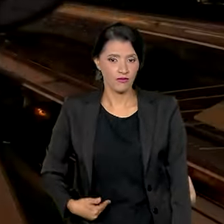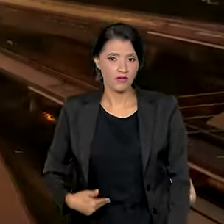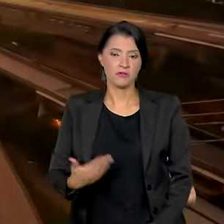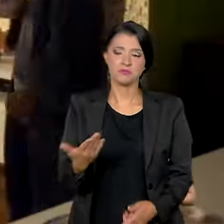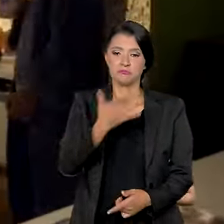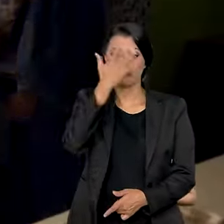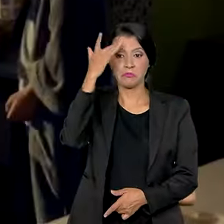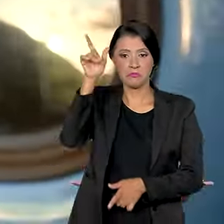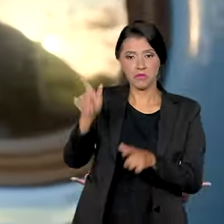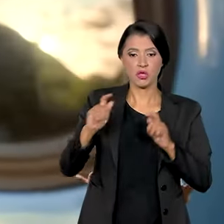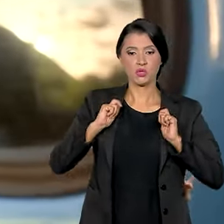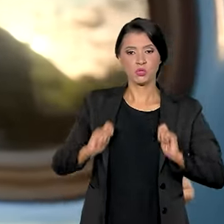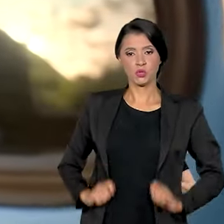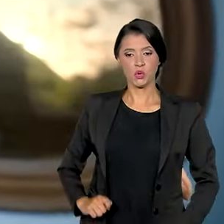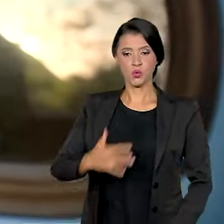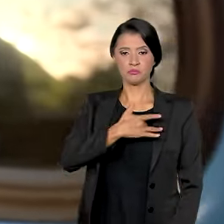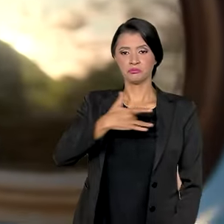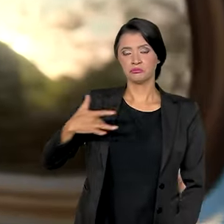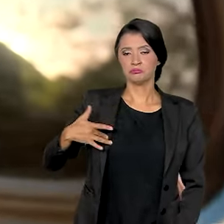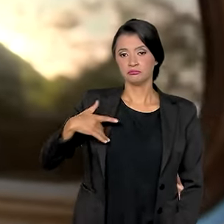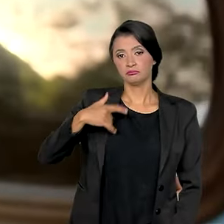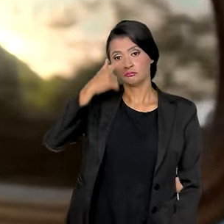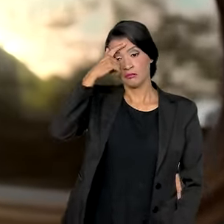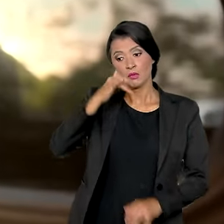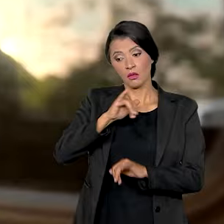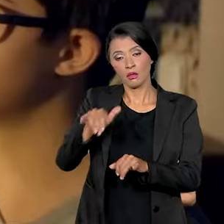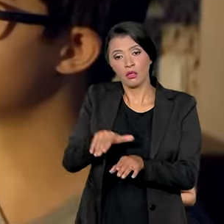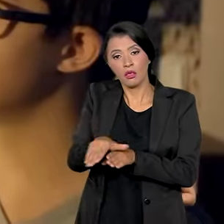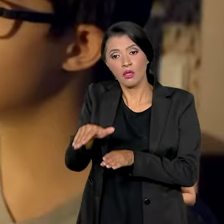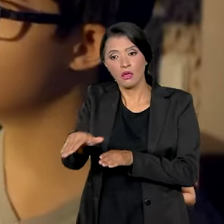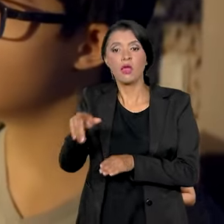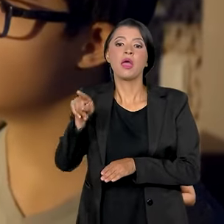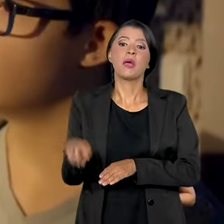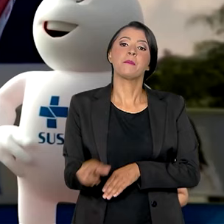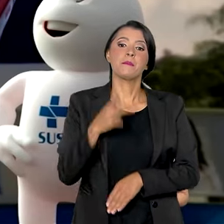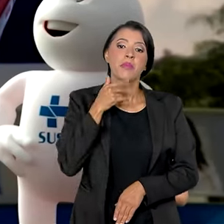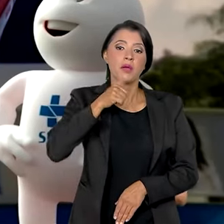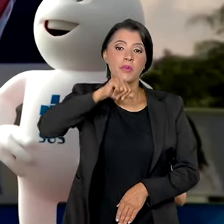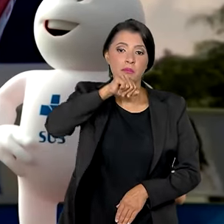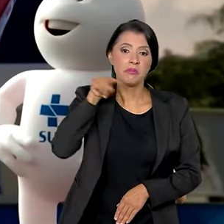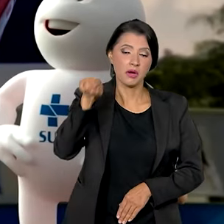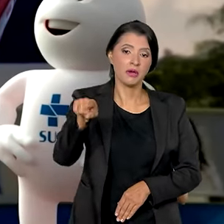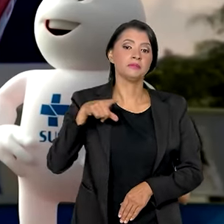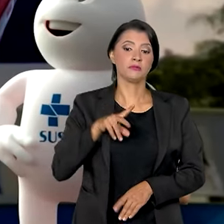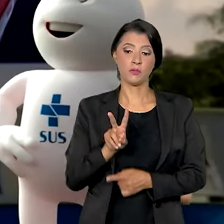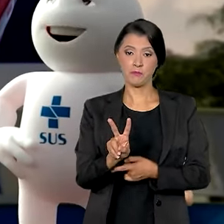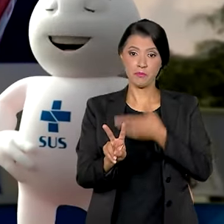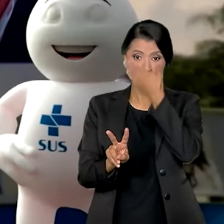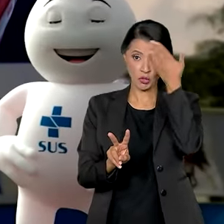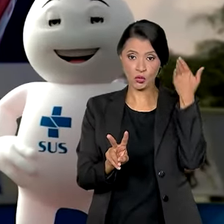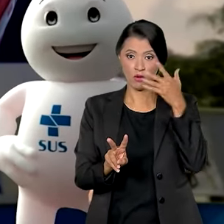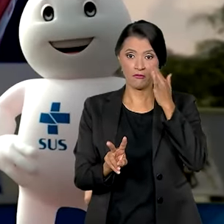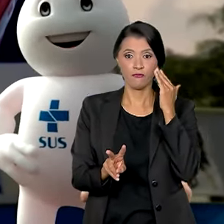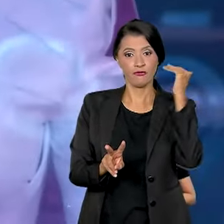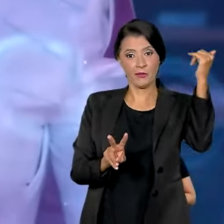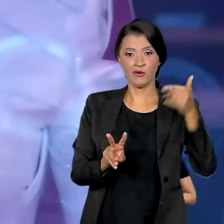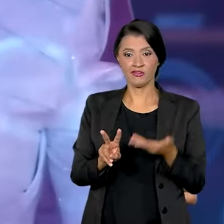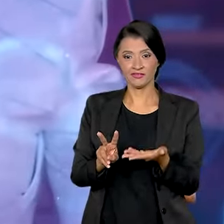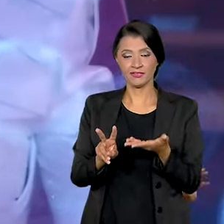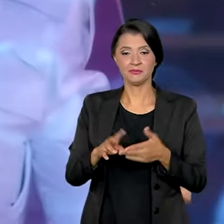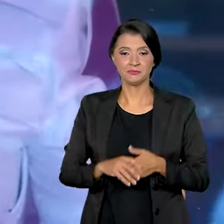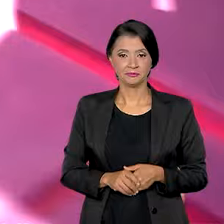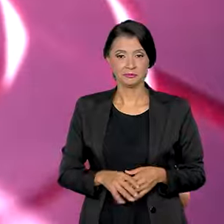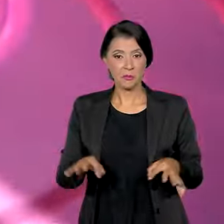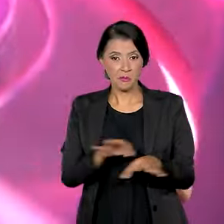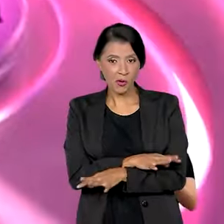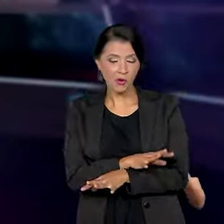Governos, agentes de saúde e a conscientização dos pais teve a ajuda de uma dupla bem conhecida. Tá